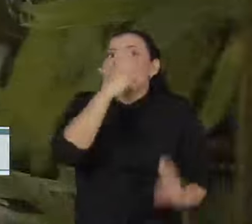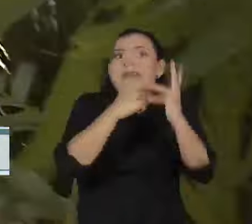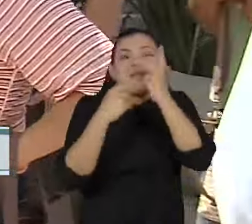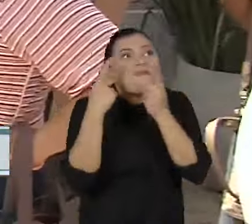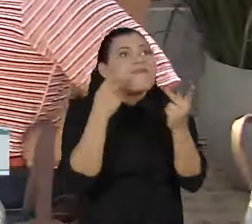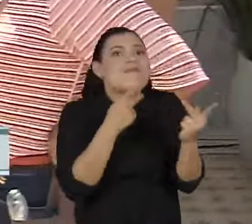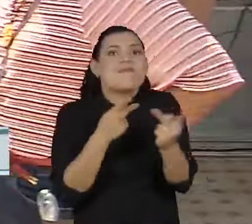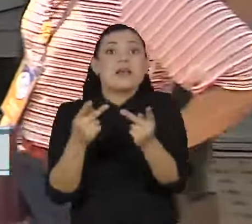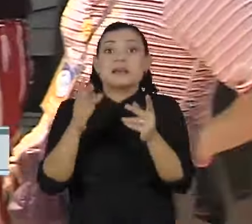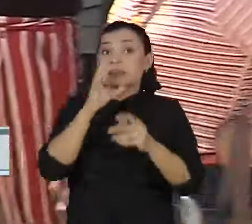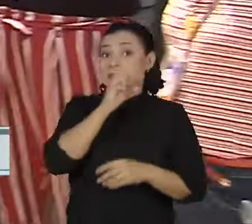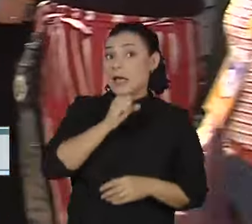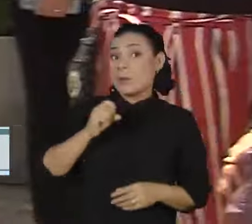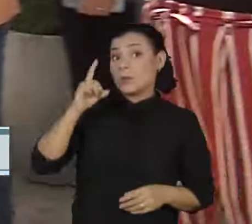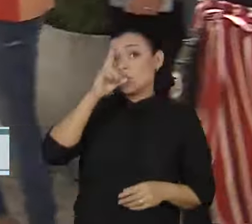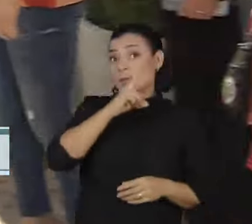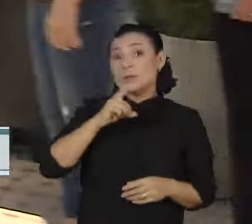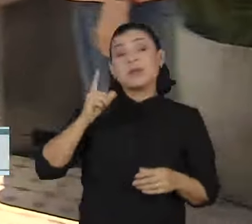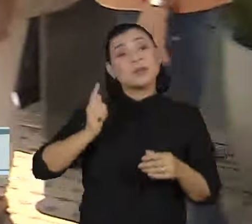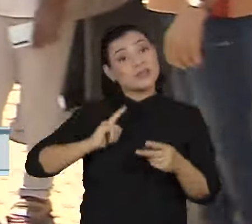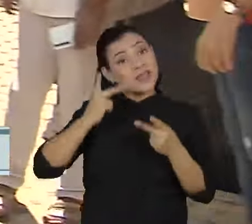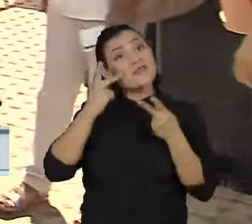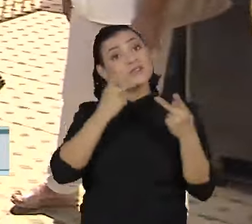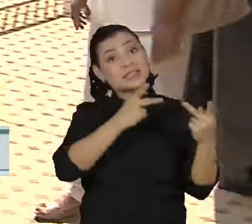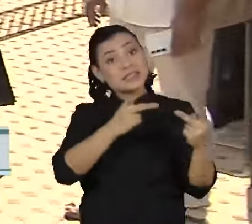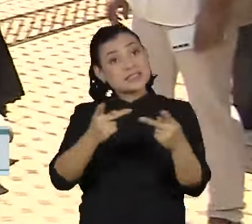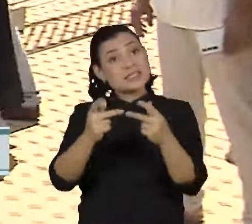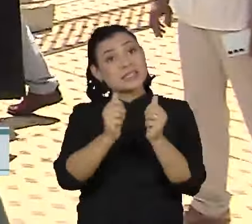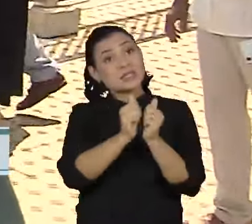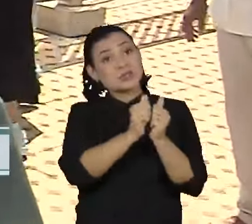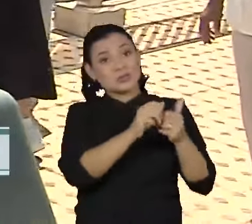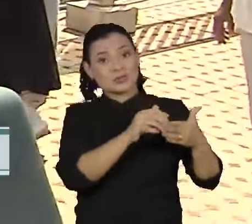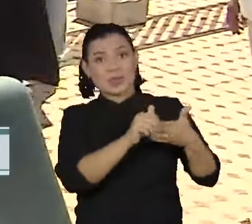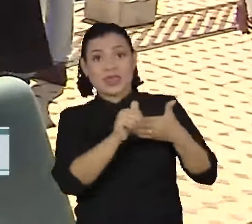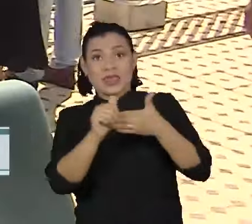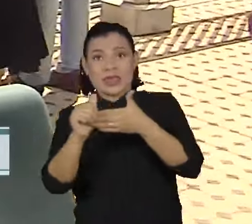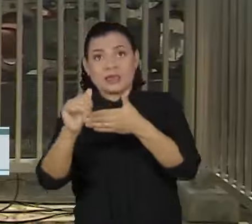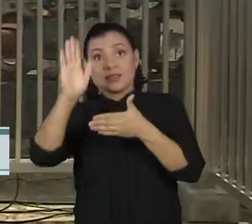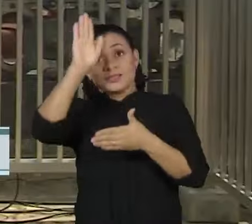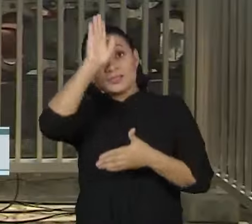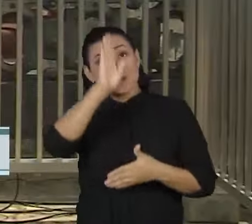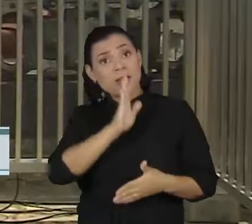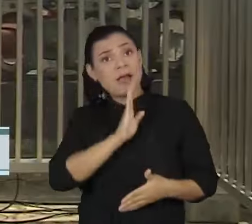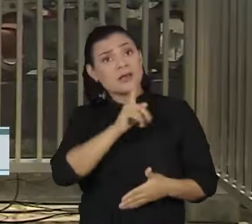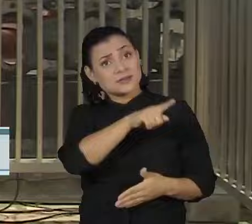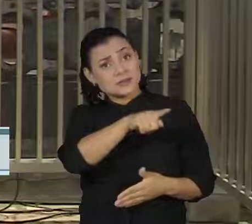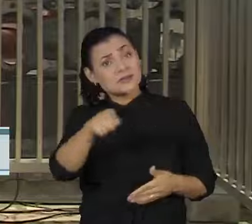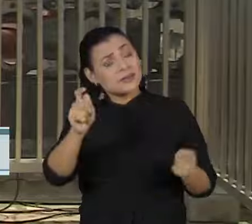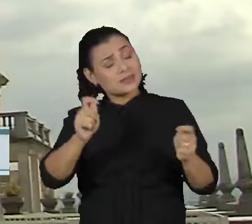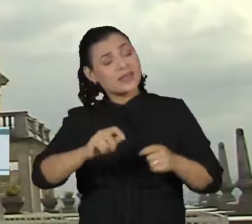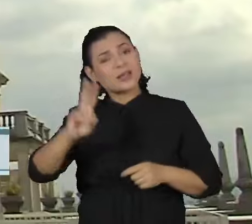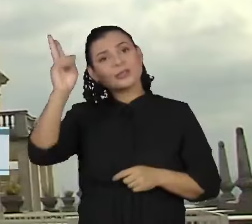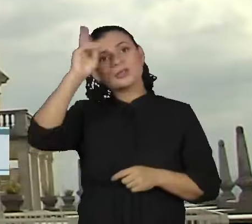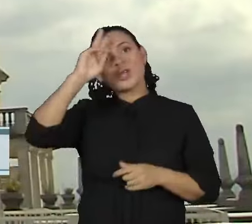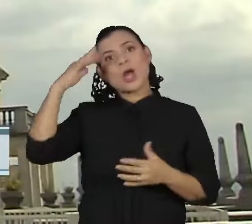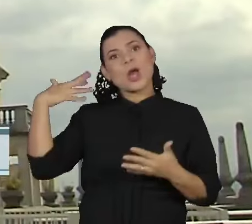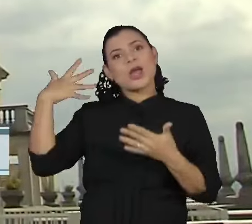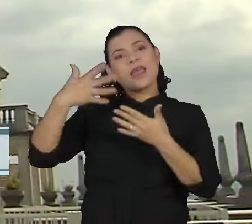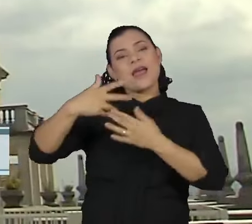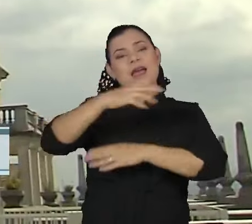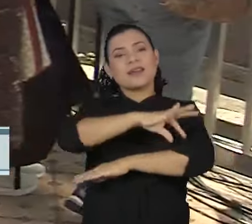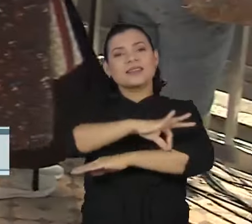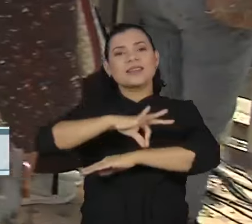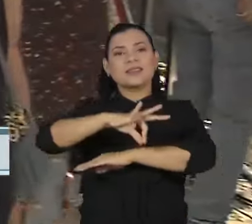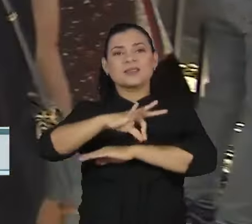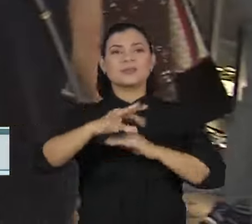Aos finais de semana, são oferecidas visitas guiadas, totalmente gratuitas, sobre a história e a arquitetura do